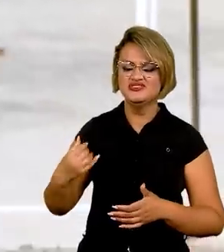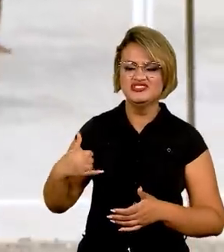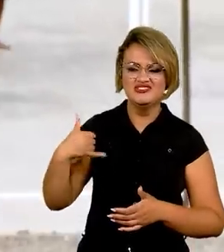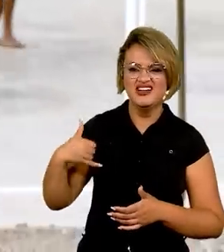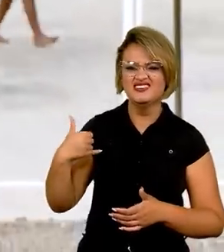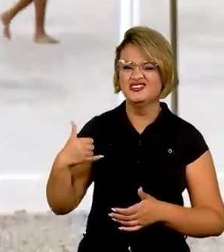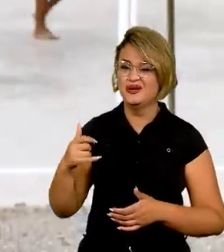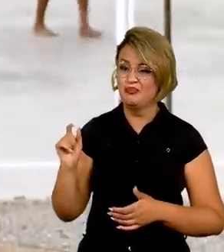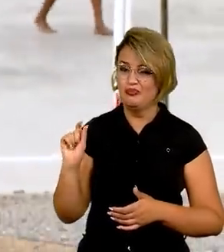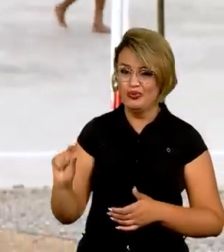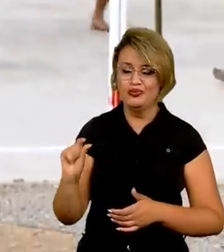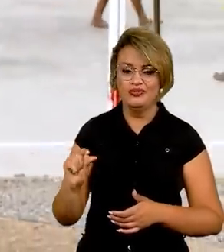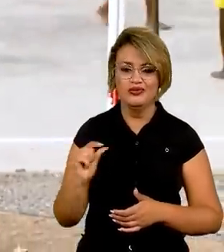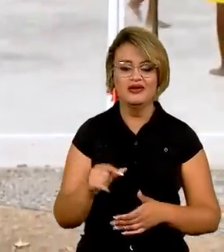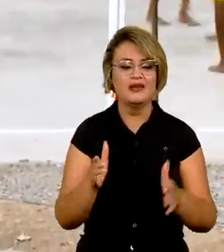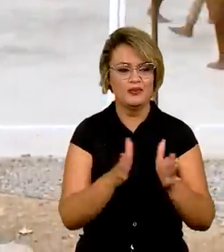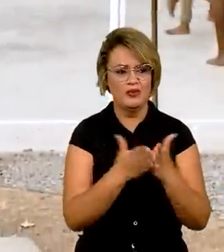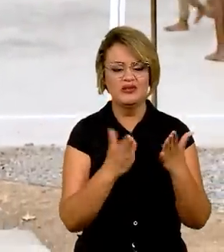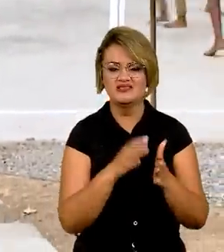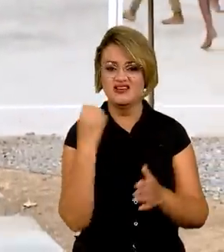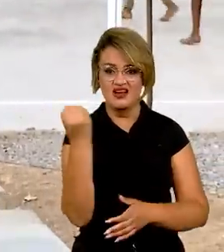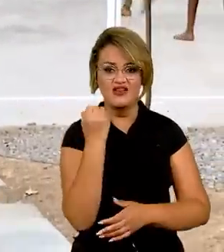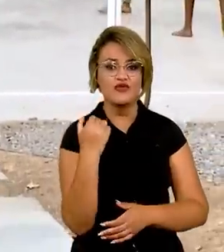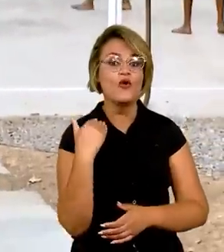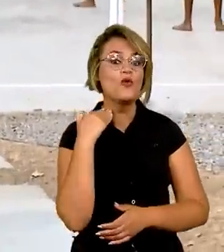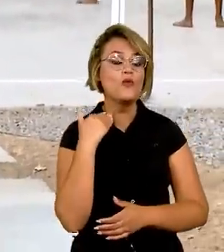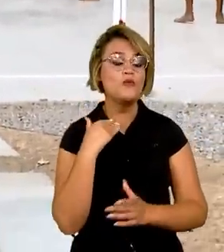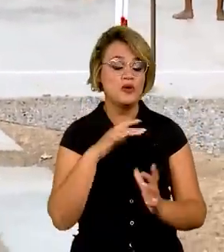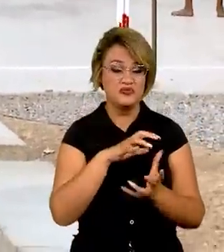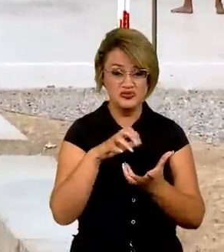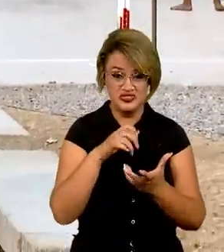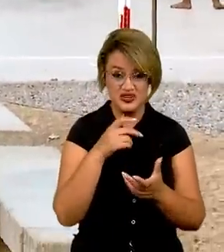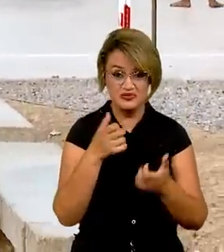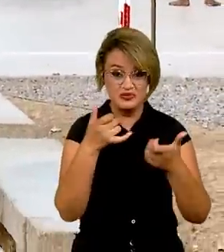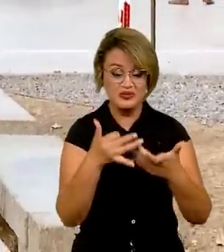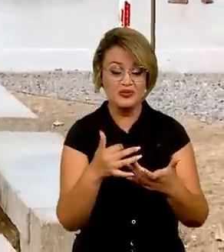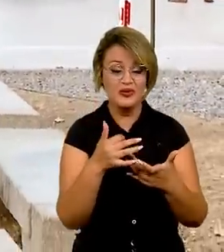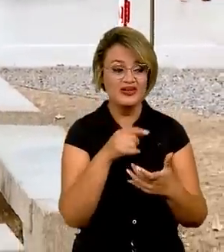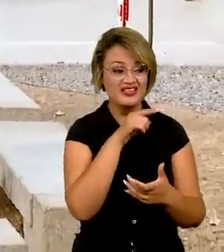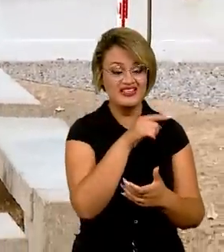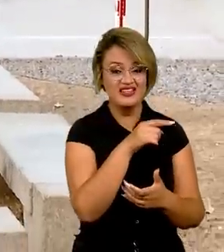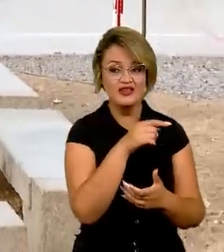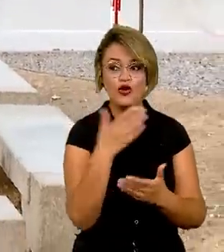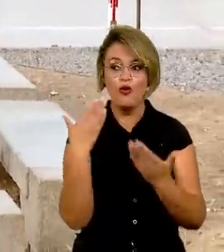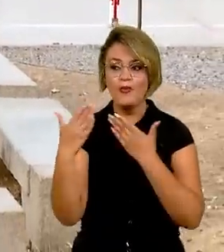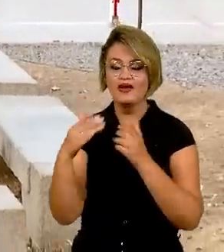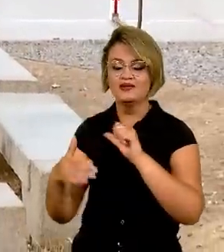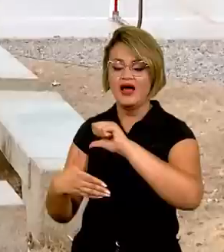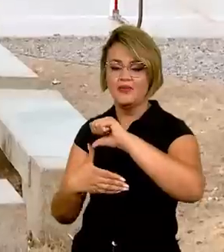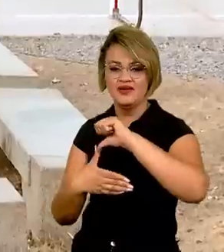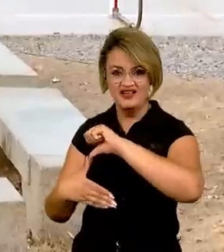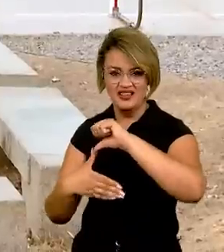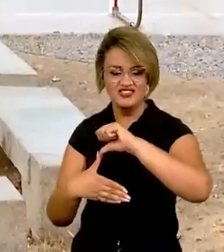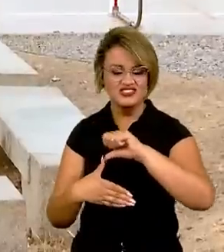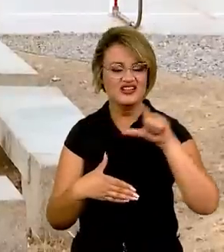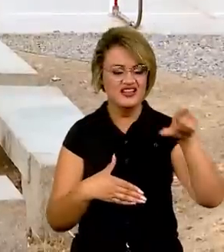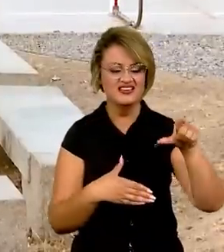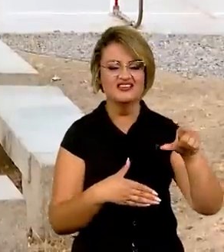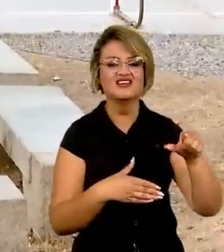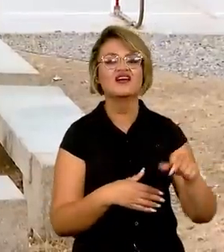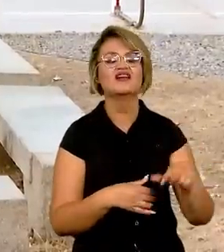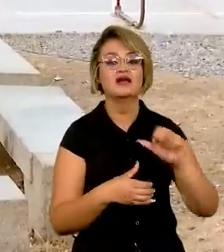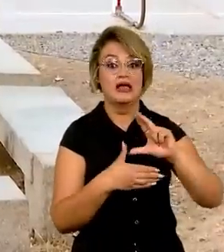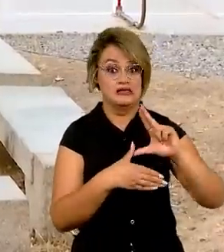nível de pobreza que, segundo o Banco Mundial, chega a ser sete vezes pior do que na América Latina. Os países da África